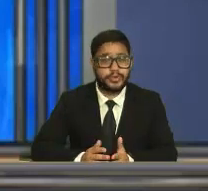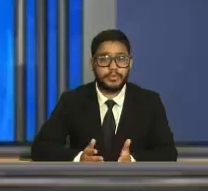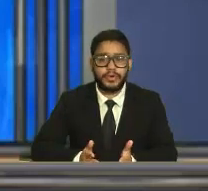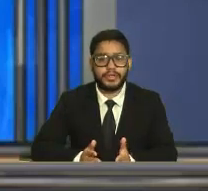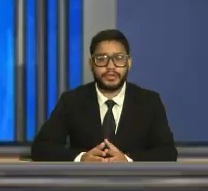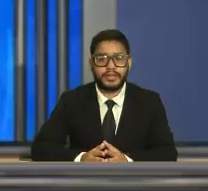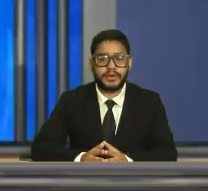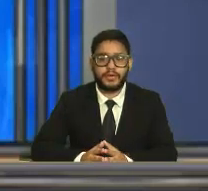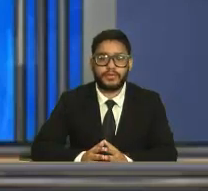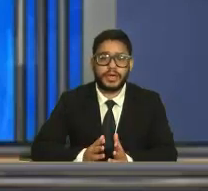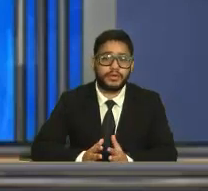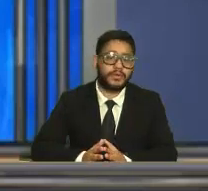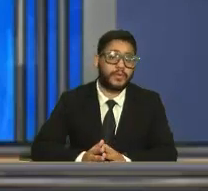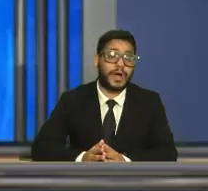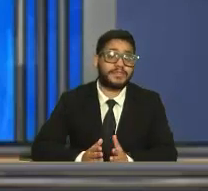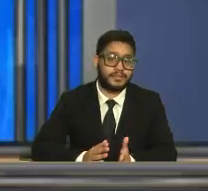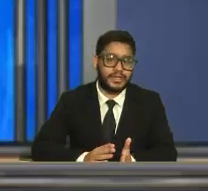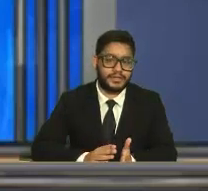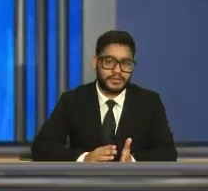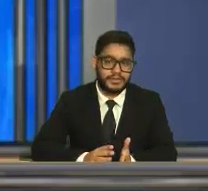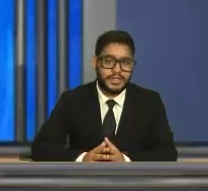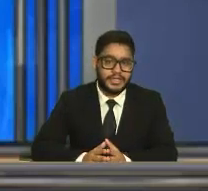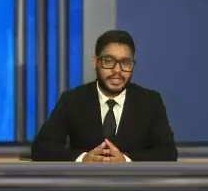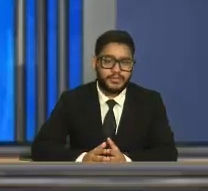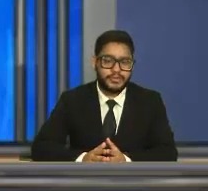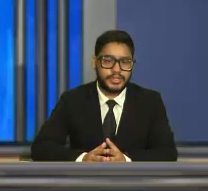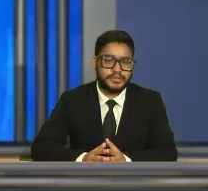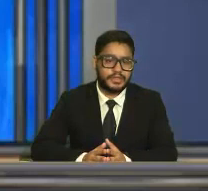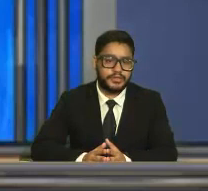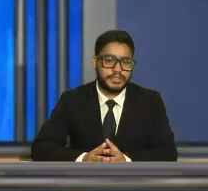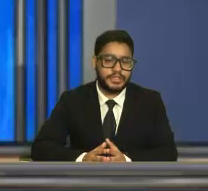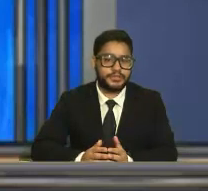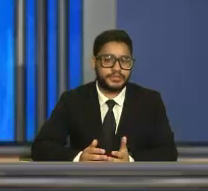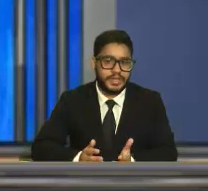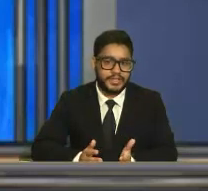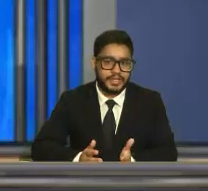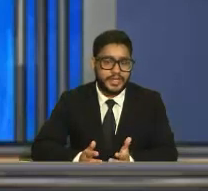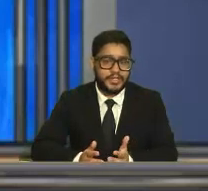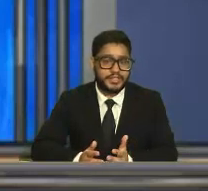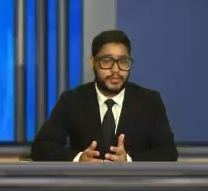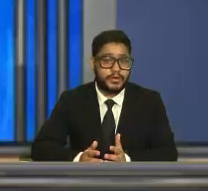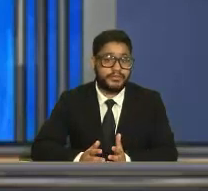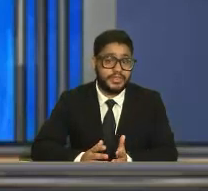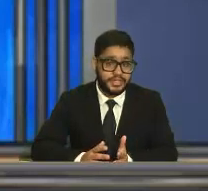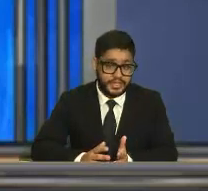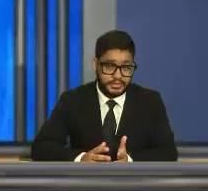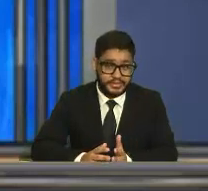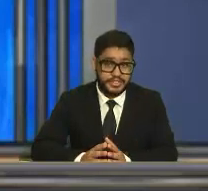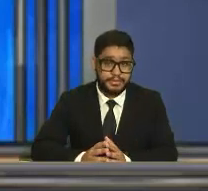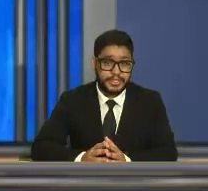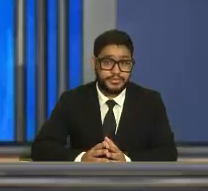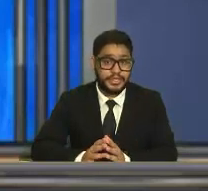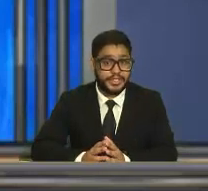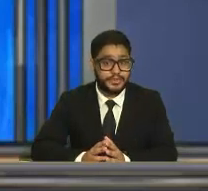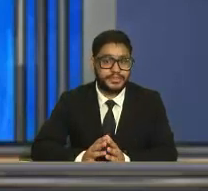cheio de puro amor entre o casal com um down quase quarentão, está emocionando seguidores nas redes sociais. Eles namoram há 20 anos